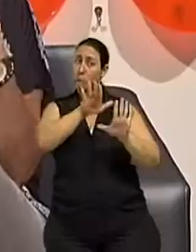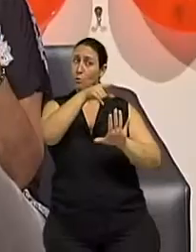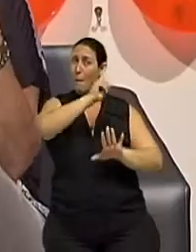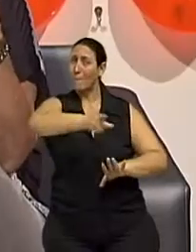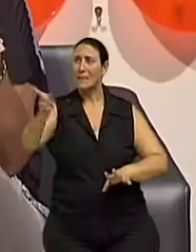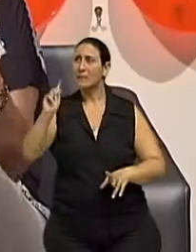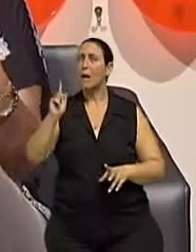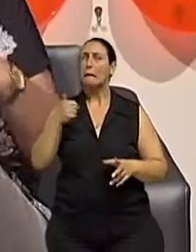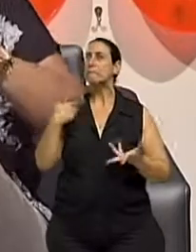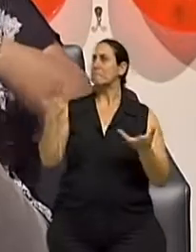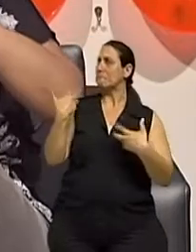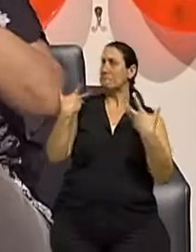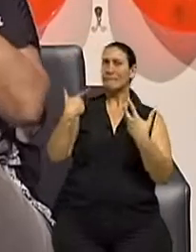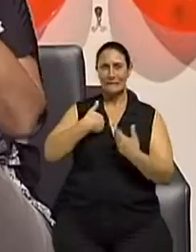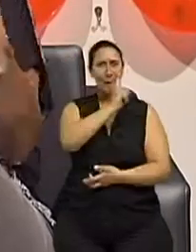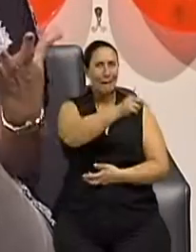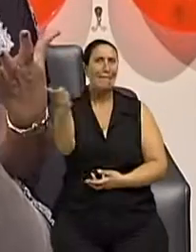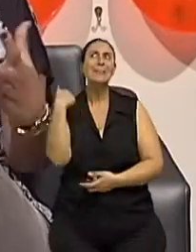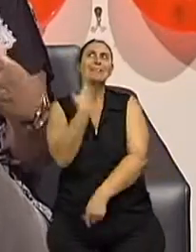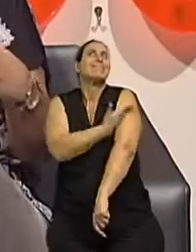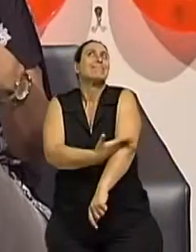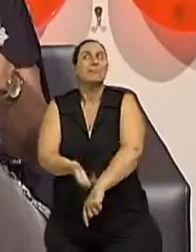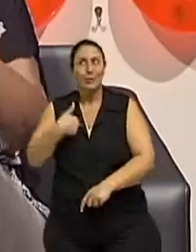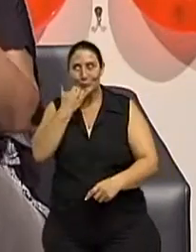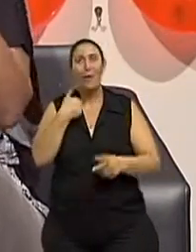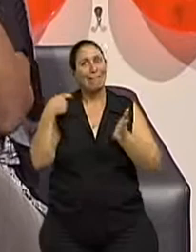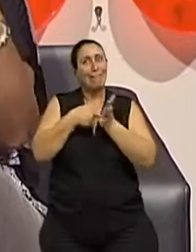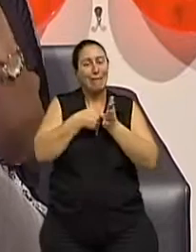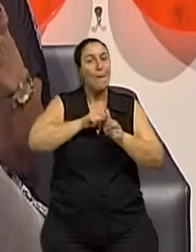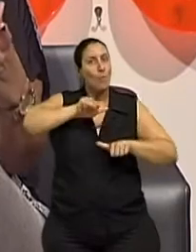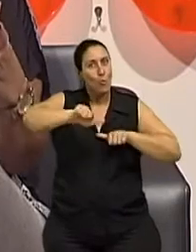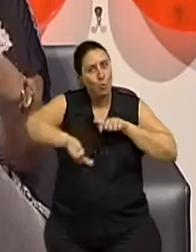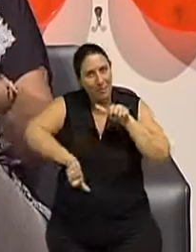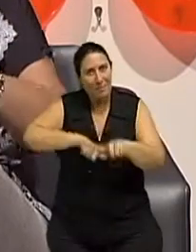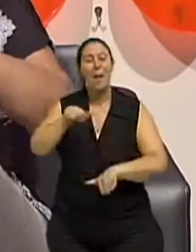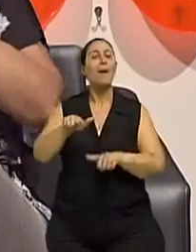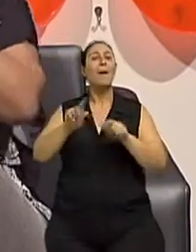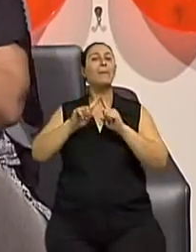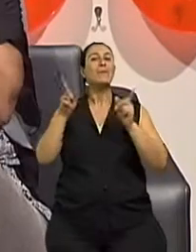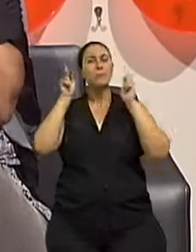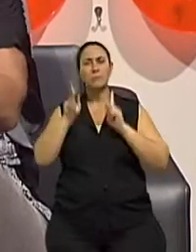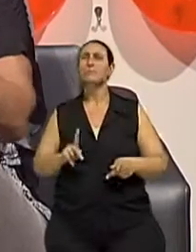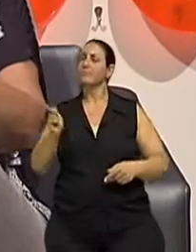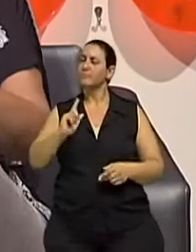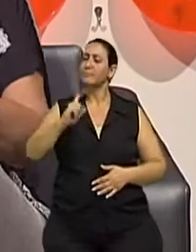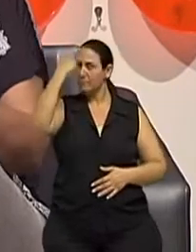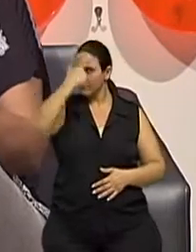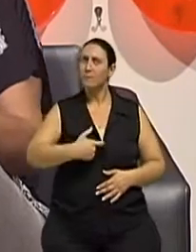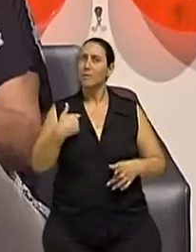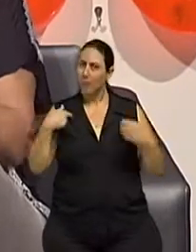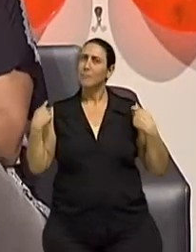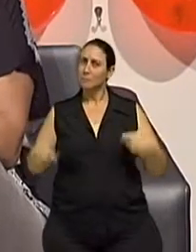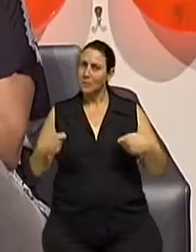quero dar o meu trabalho, então eu vou ter autonomia, eu vou até não ir quando eu não quiser, mas eu vou mandar lá.